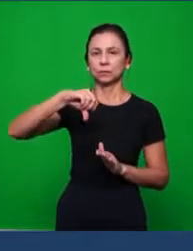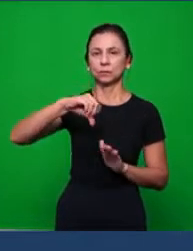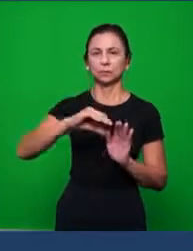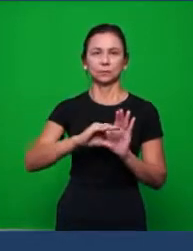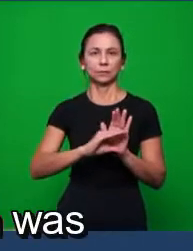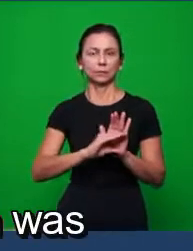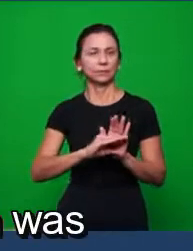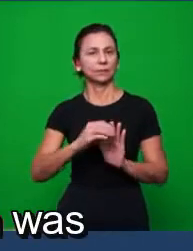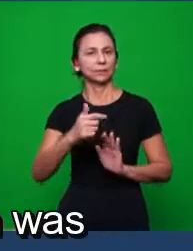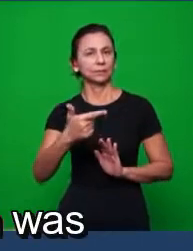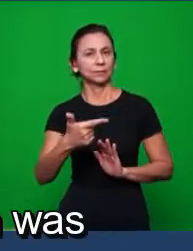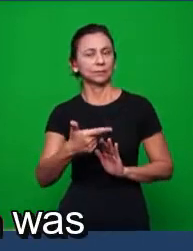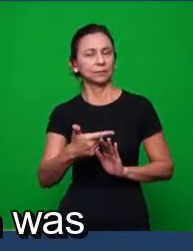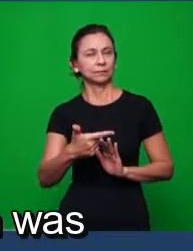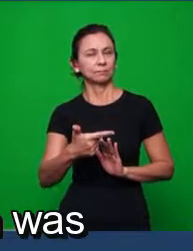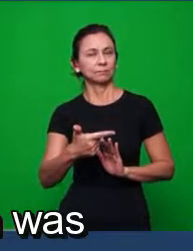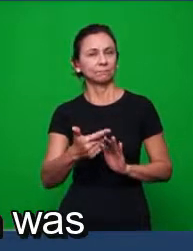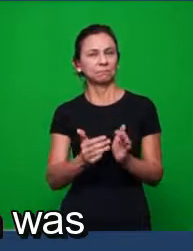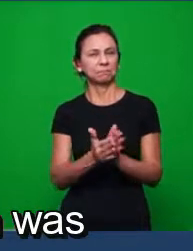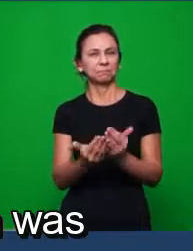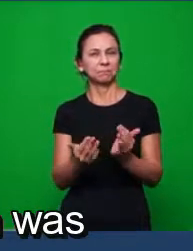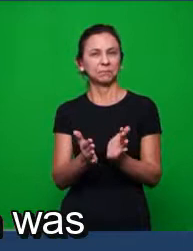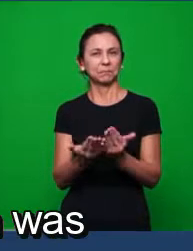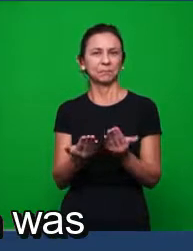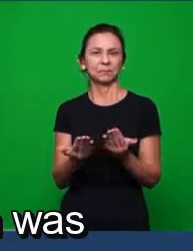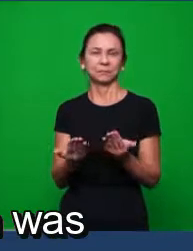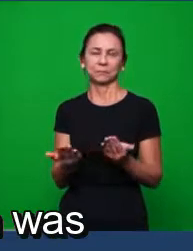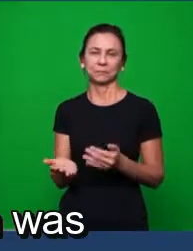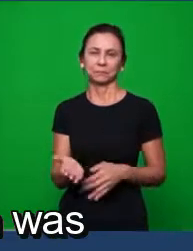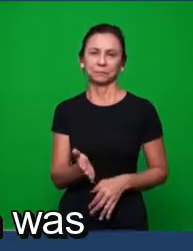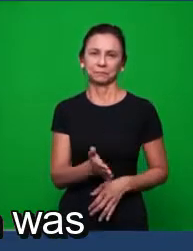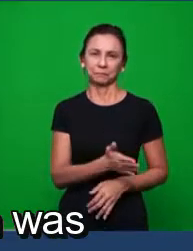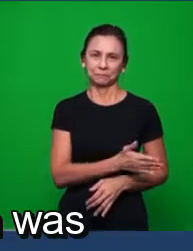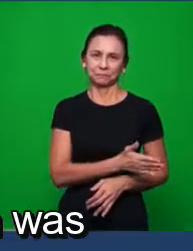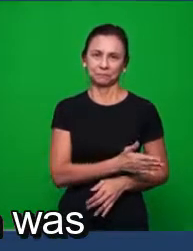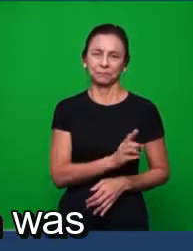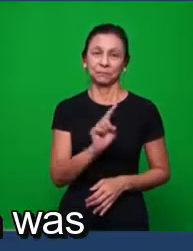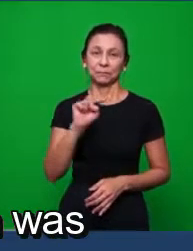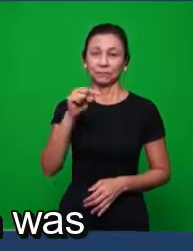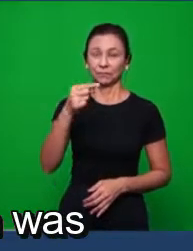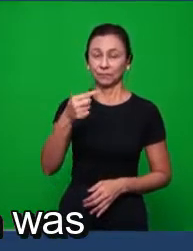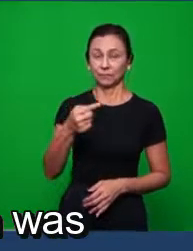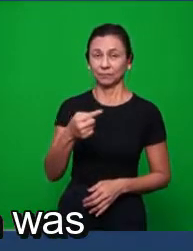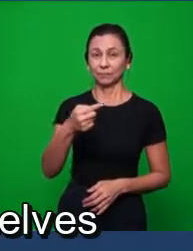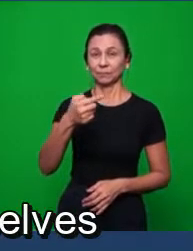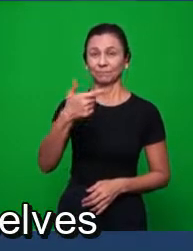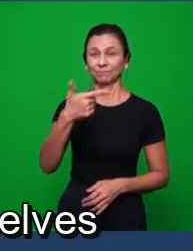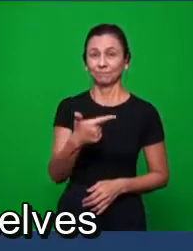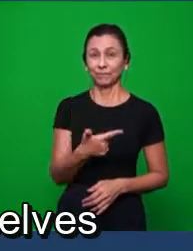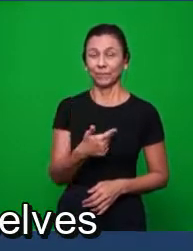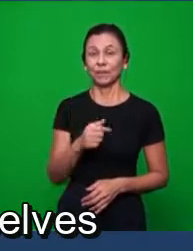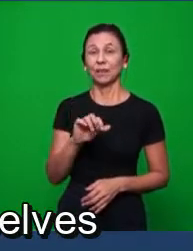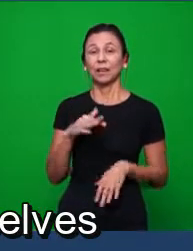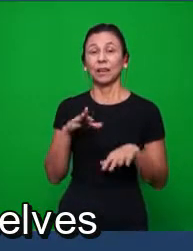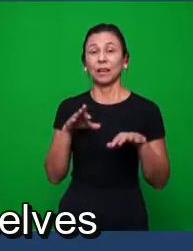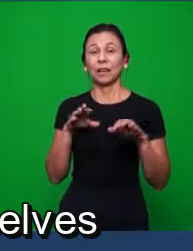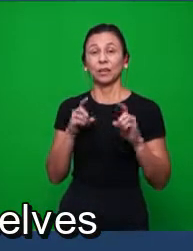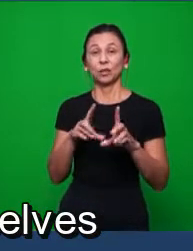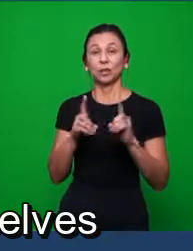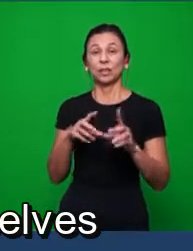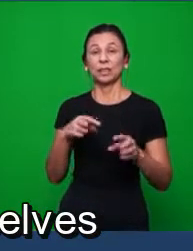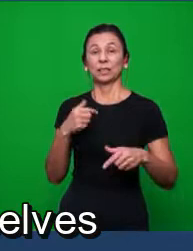2. Pobreza. segundo, a luta doutrinária. Qual era a luta doutrinária?